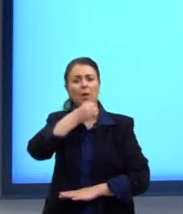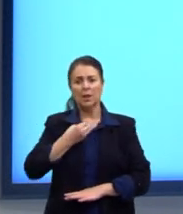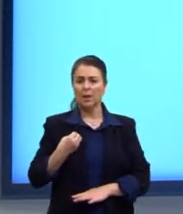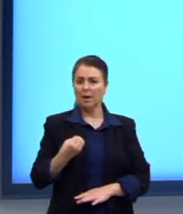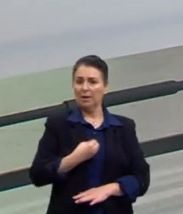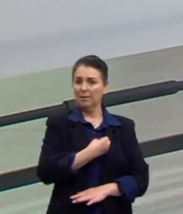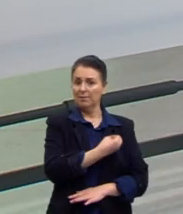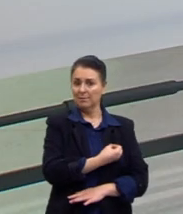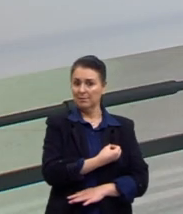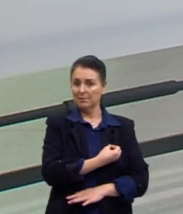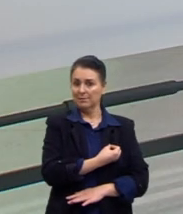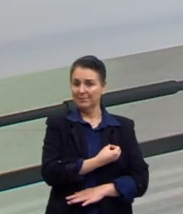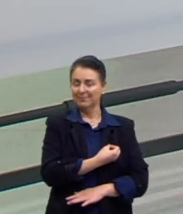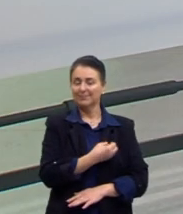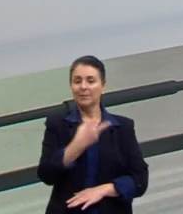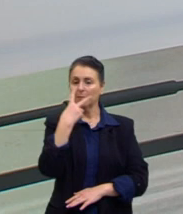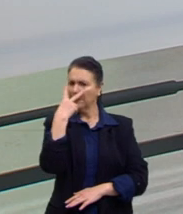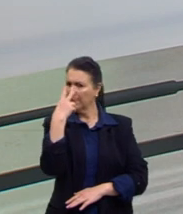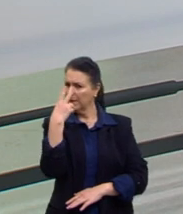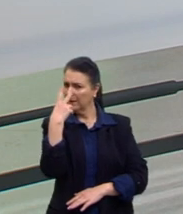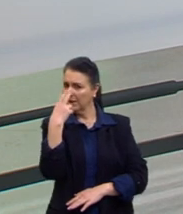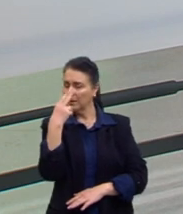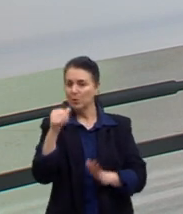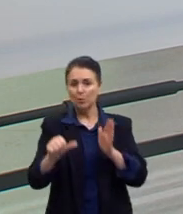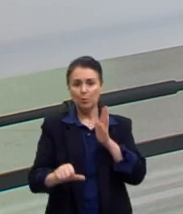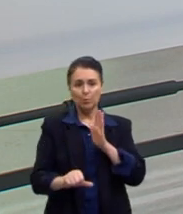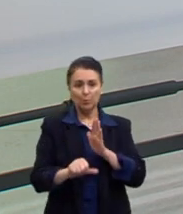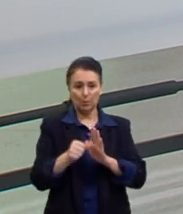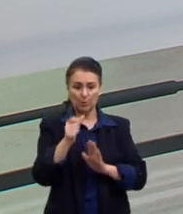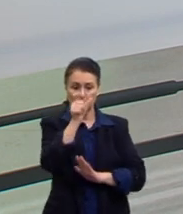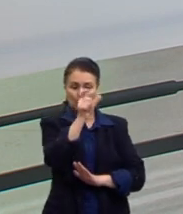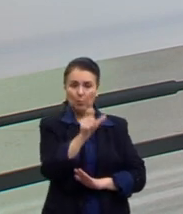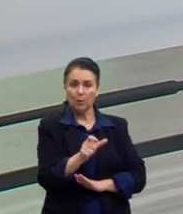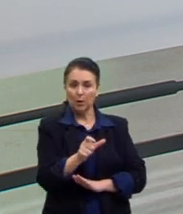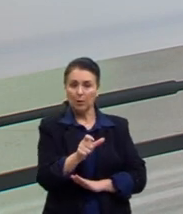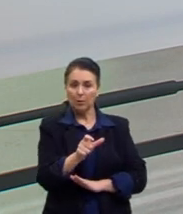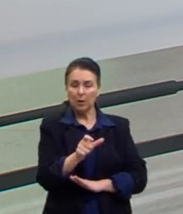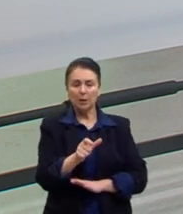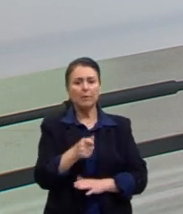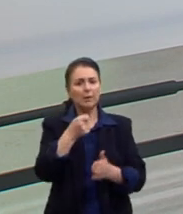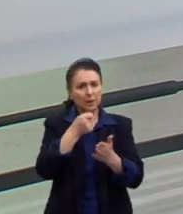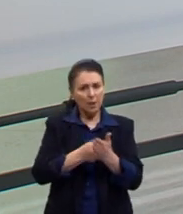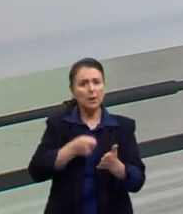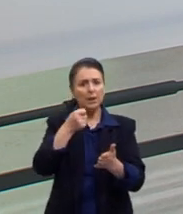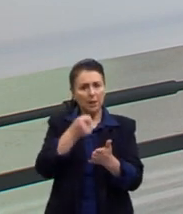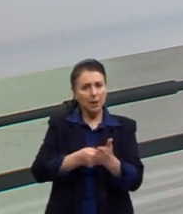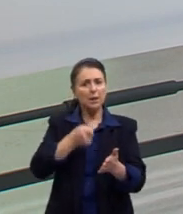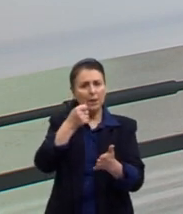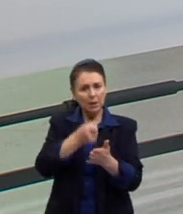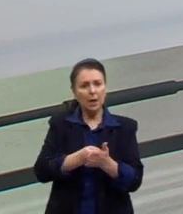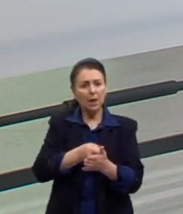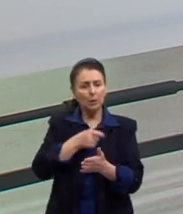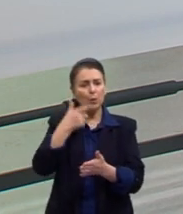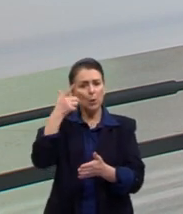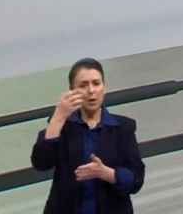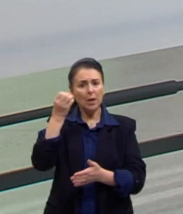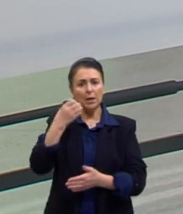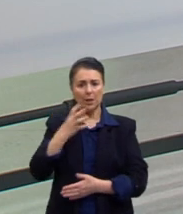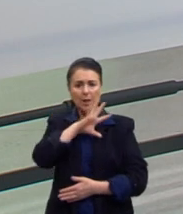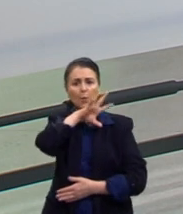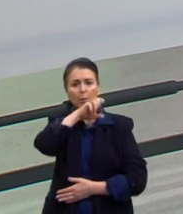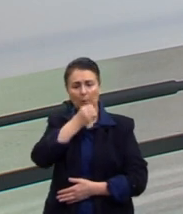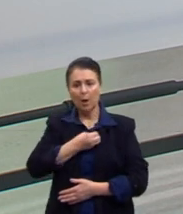Ou seja, parece que aquele primeiro cara estava tentando de toda maneira que a onça vencesse na história.